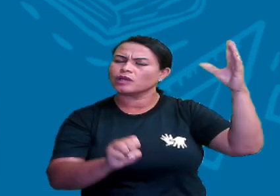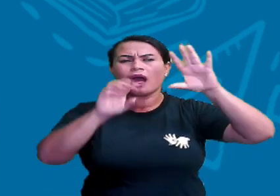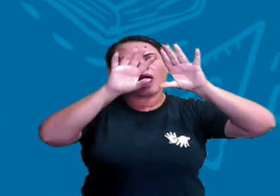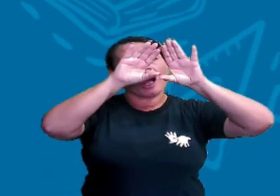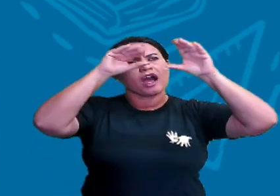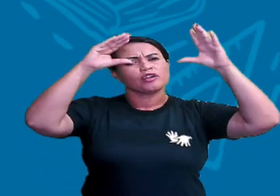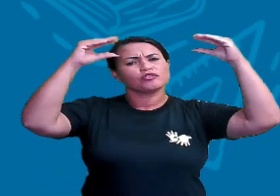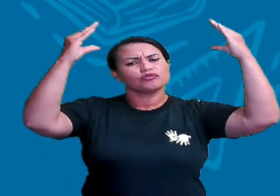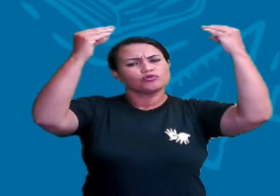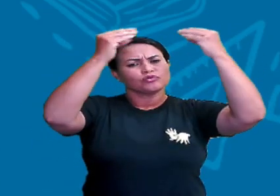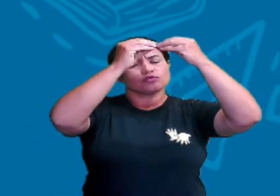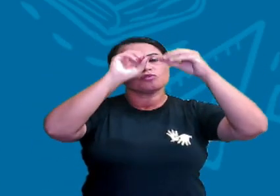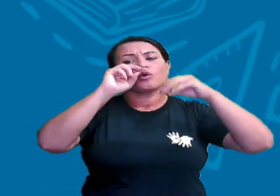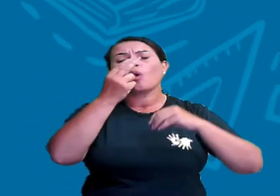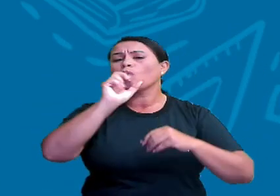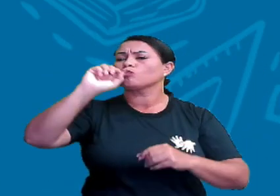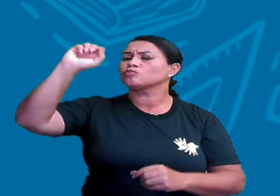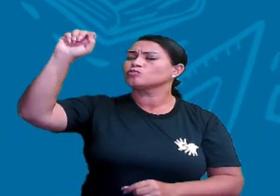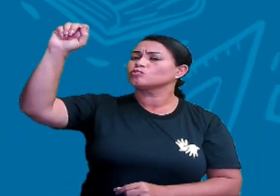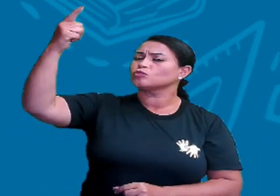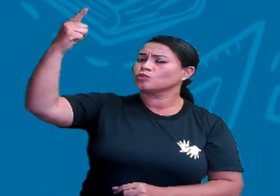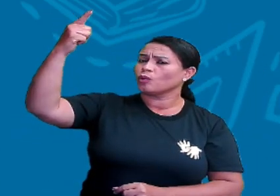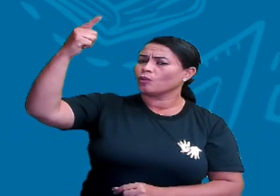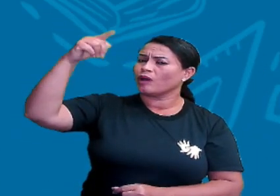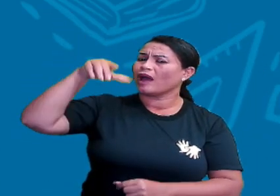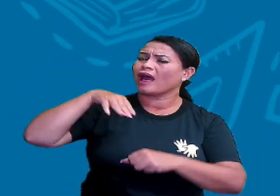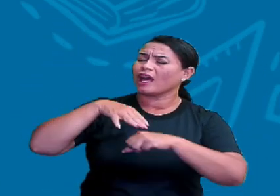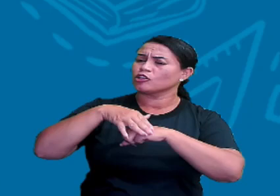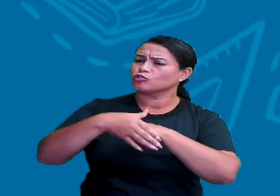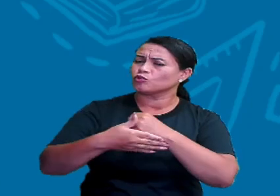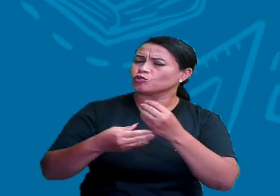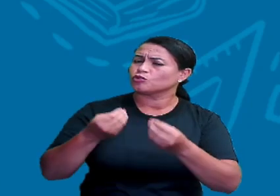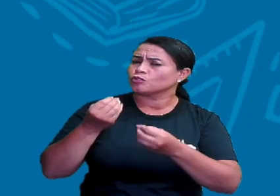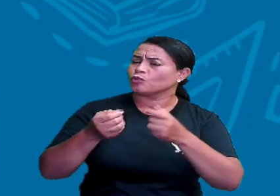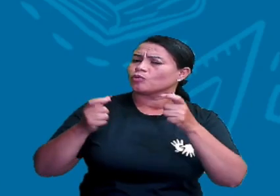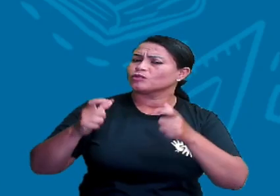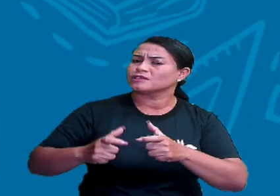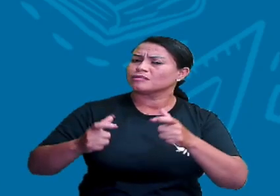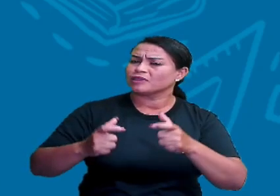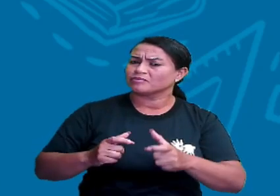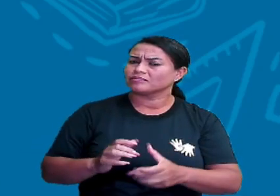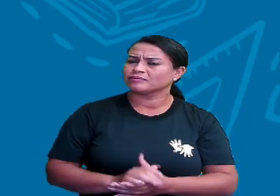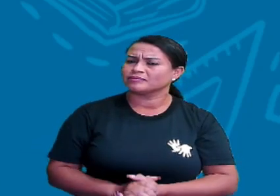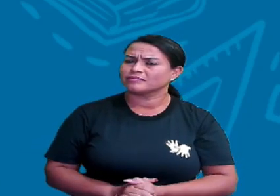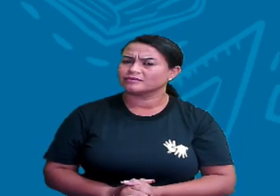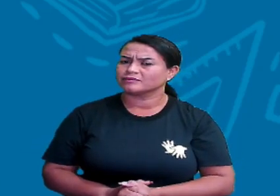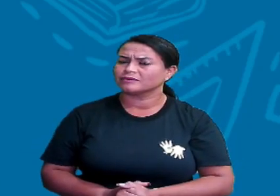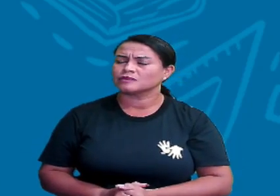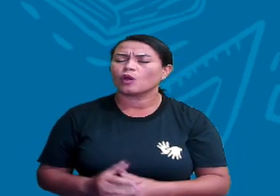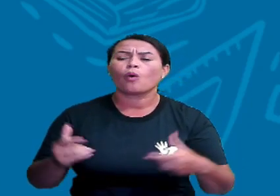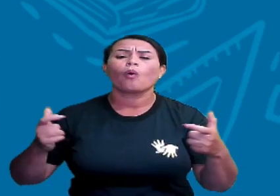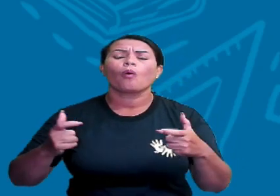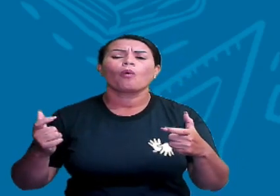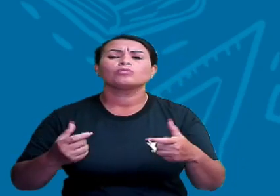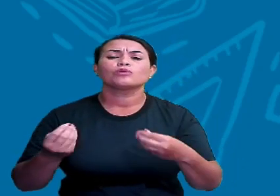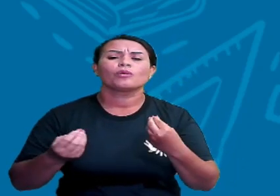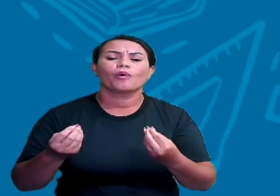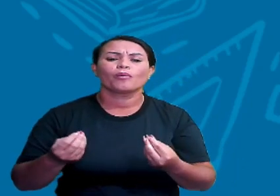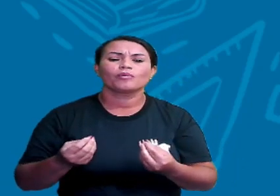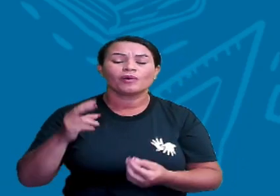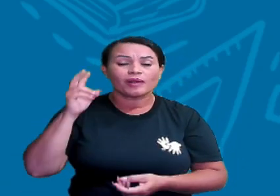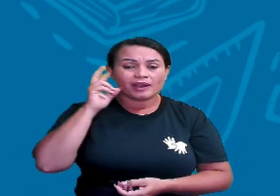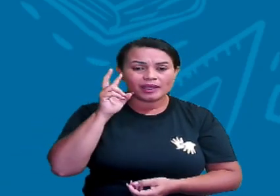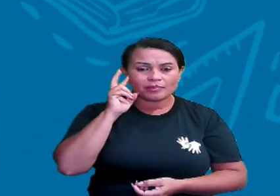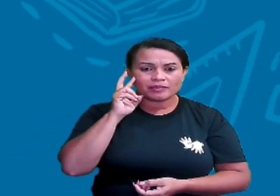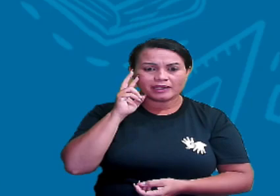nuvens ou o sol. O a gente usa para se localizar à noite? Entra que a gente falou aqui. Quem é que